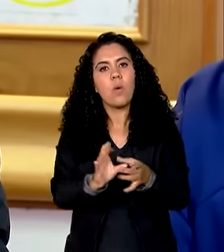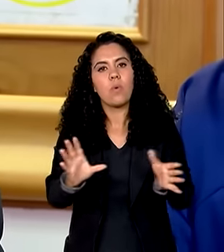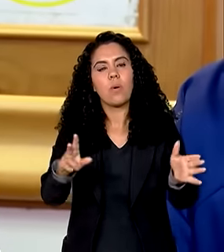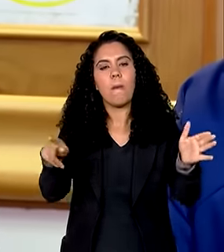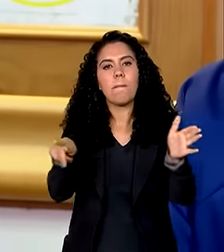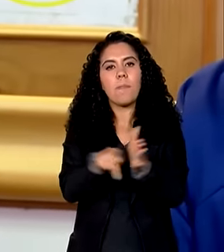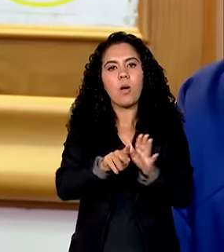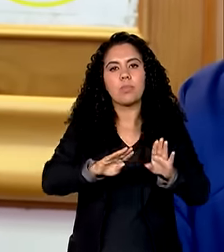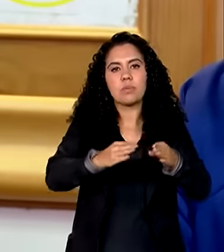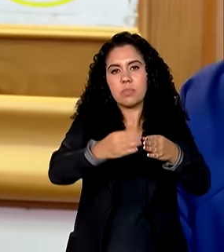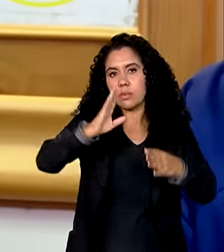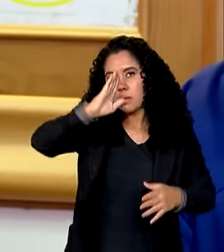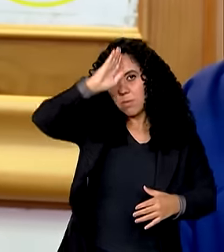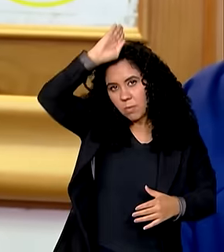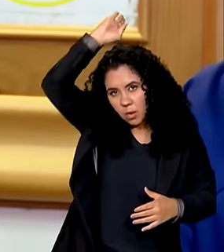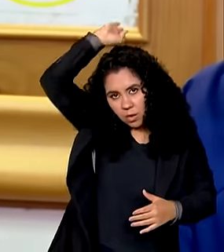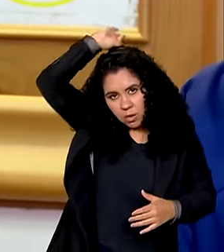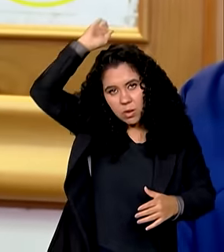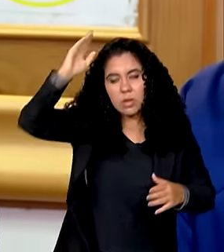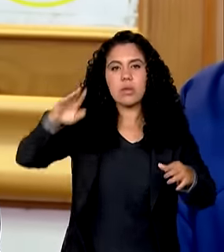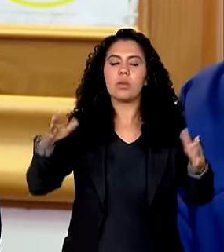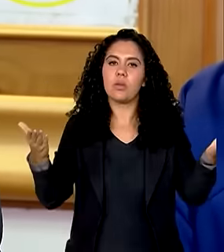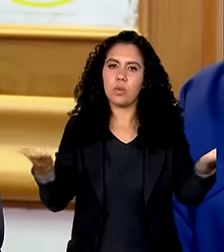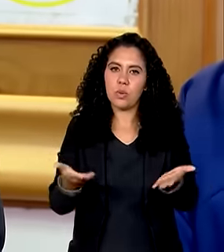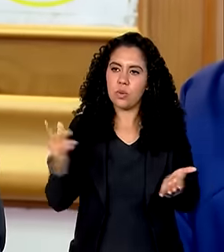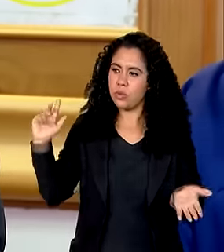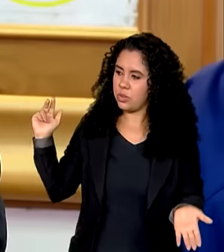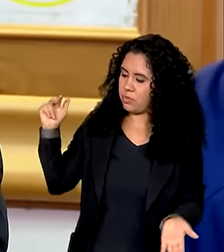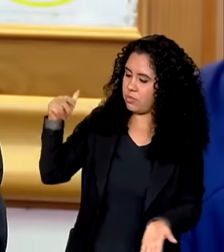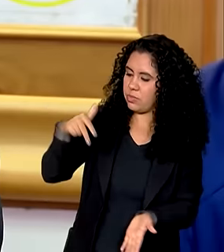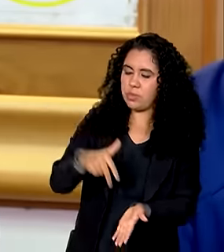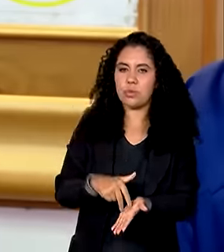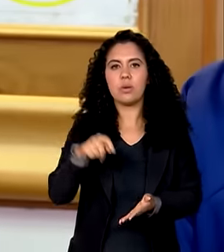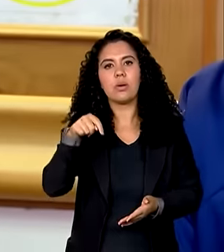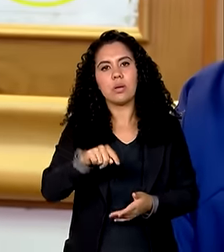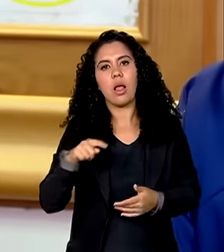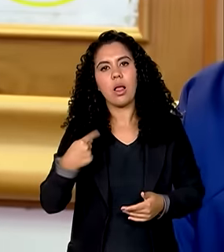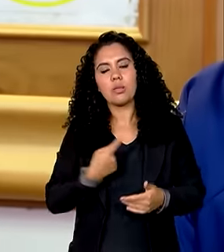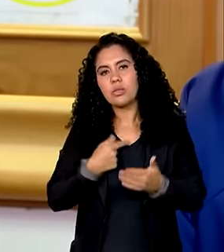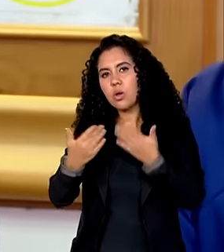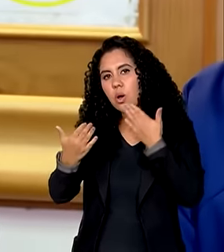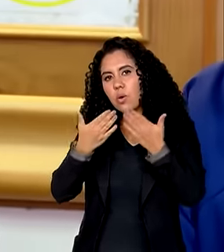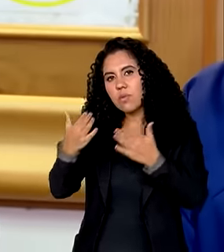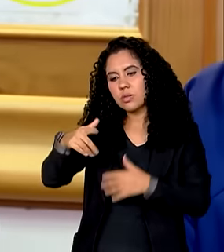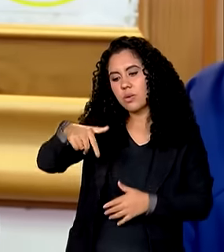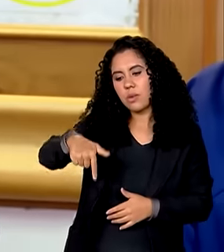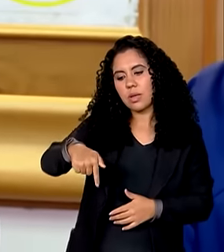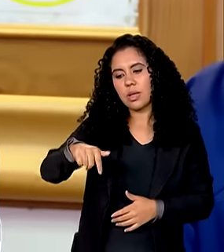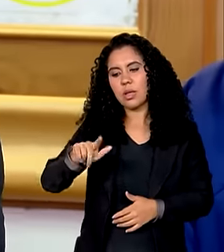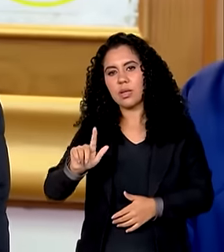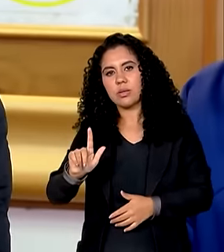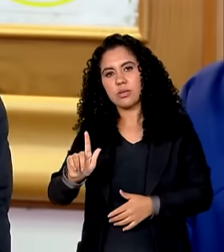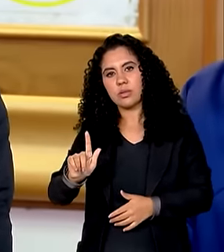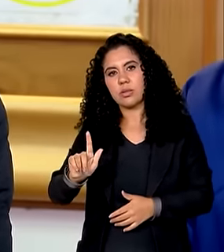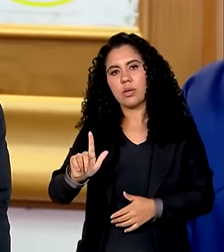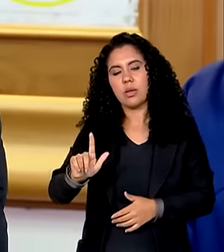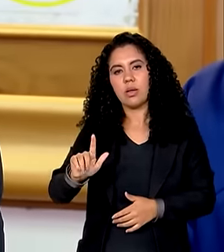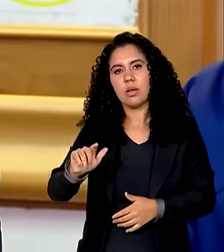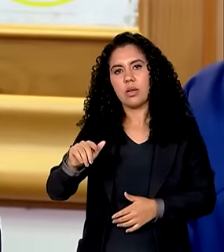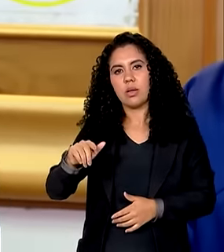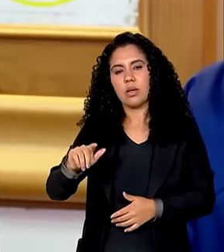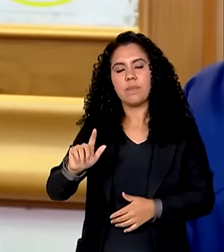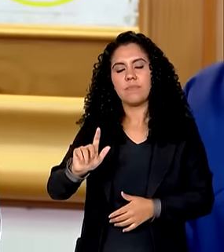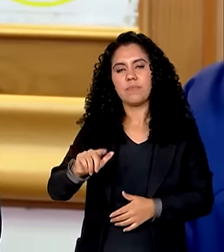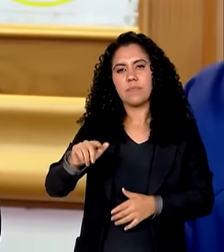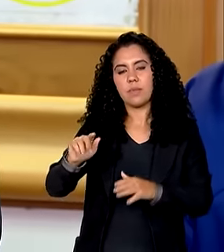Corpo de Bombeiros e nessa vinda nossa de hoje aqui nós conversamos aqui com o QG do Exército da Operação com a